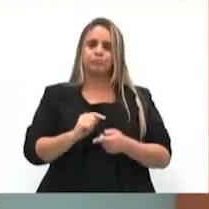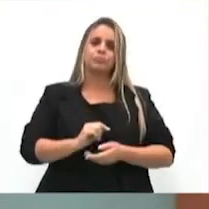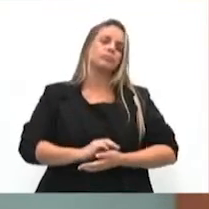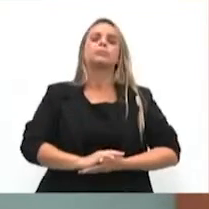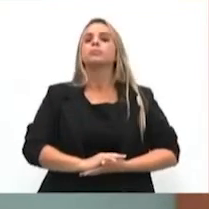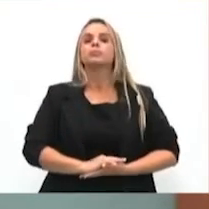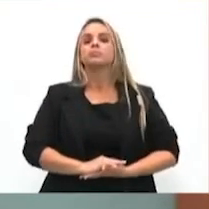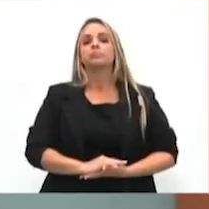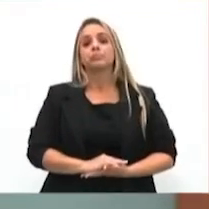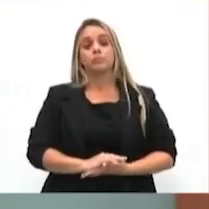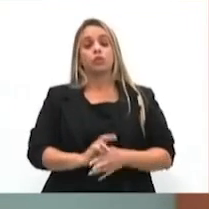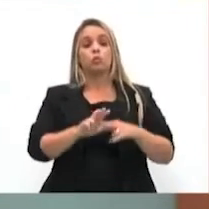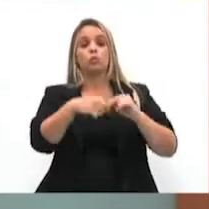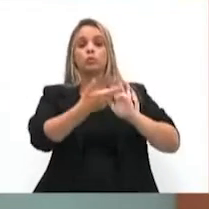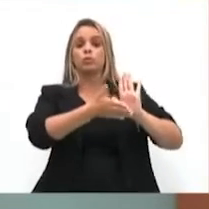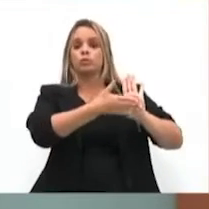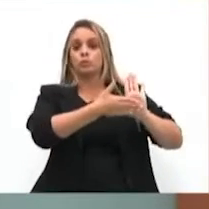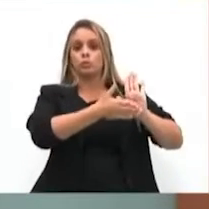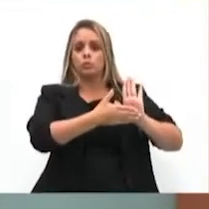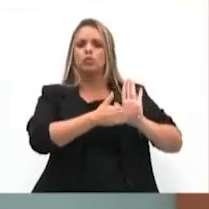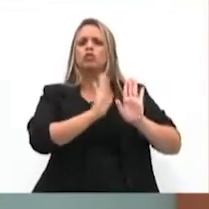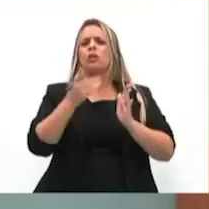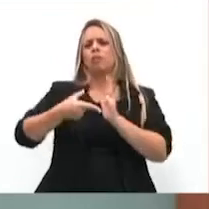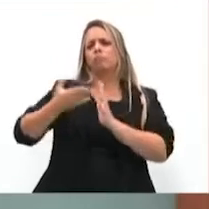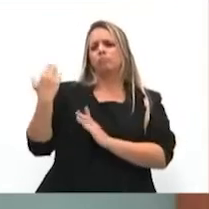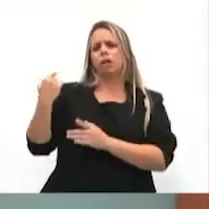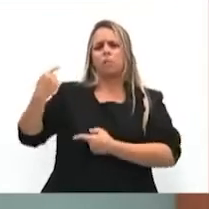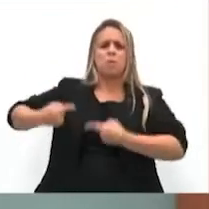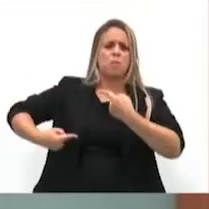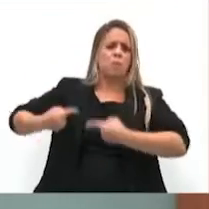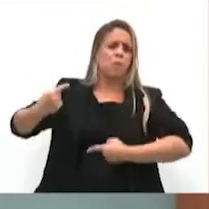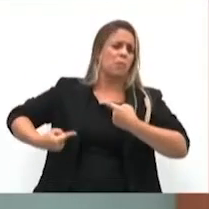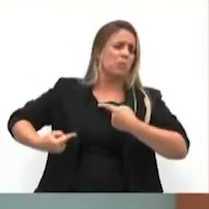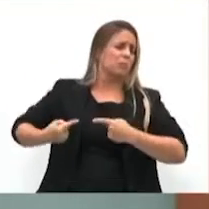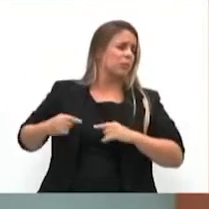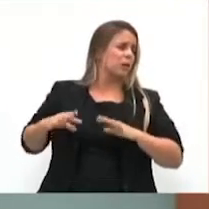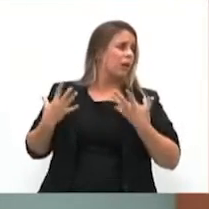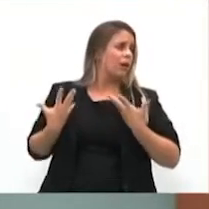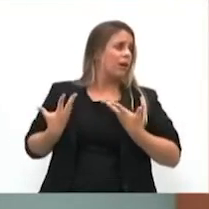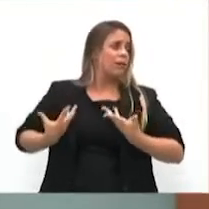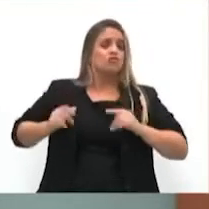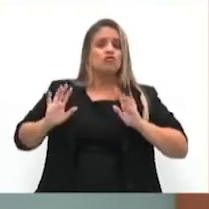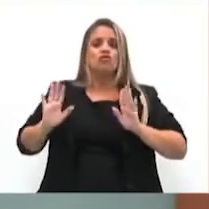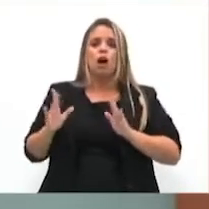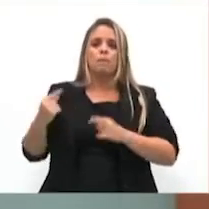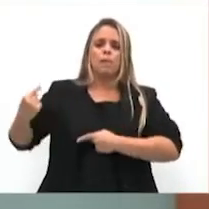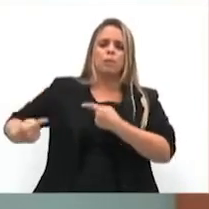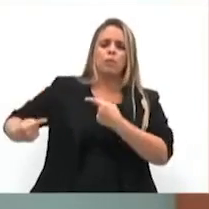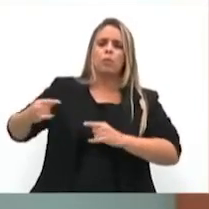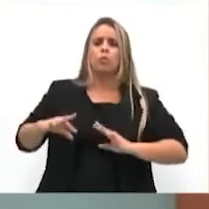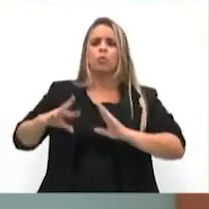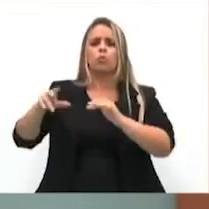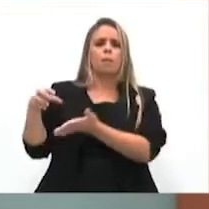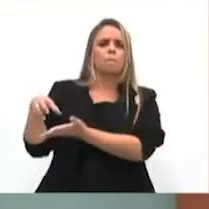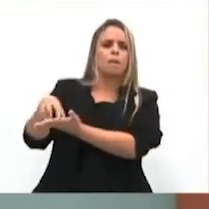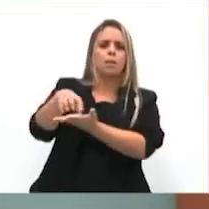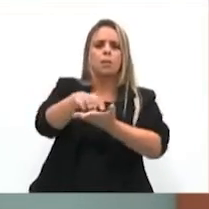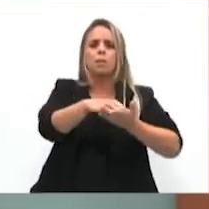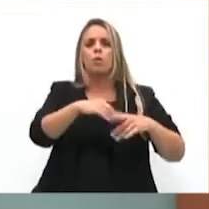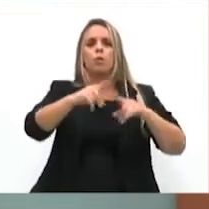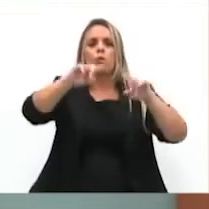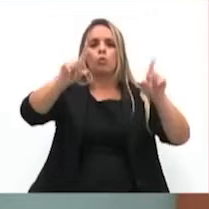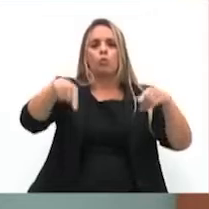E essa proposta, que foi debatida de forma exaustiva com entidades dos servidores públicos, com